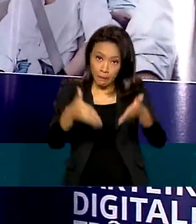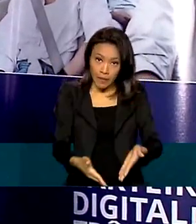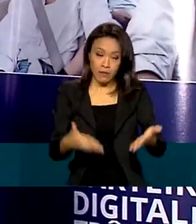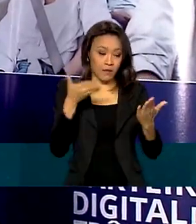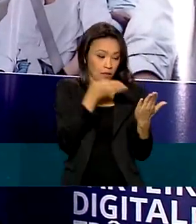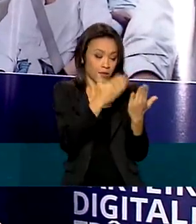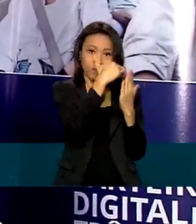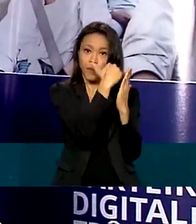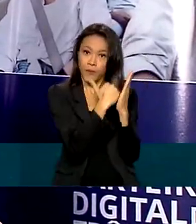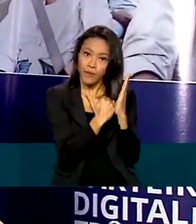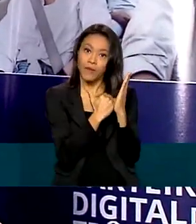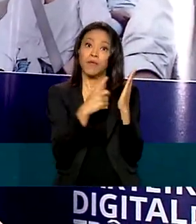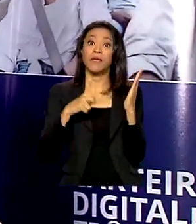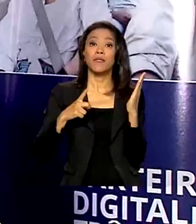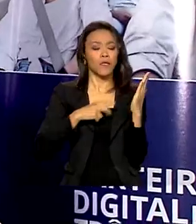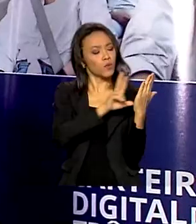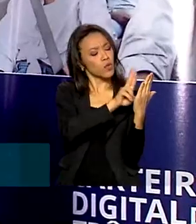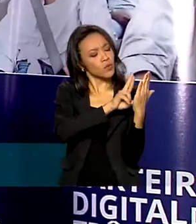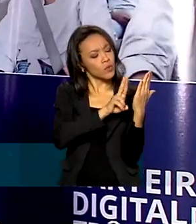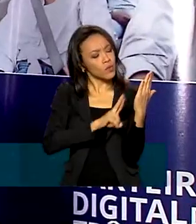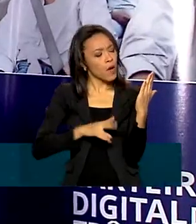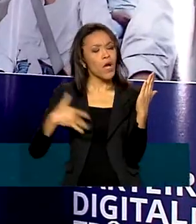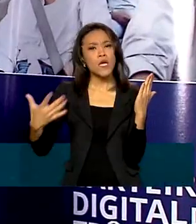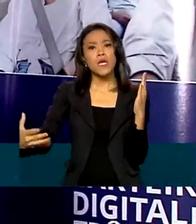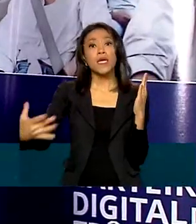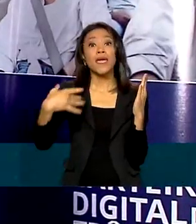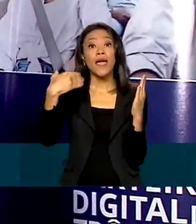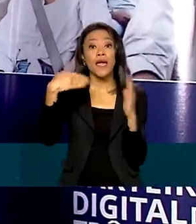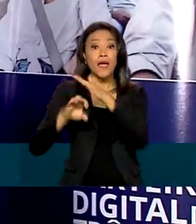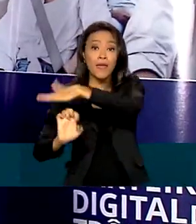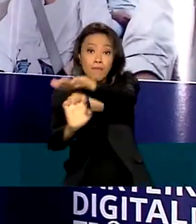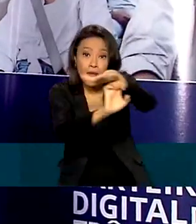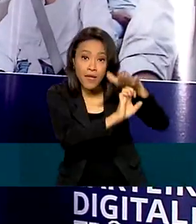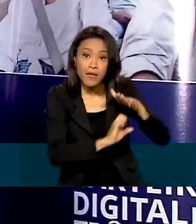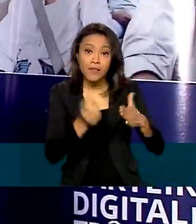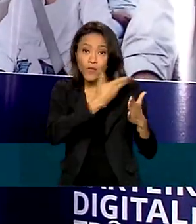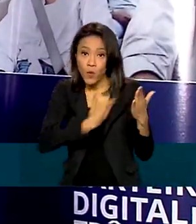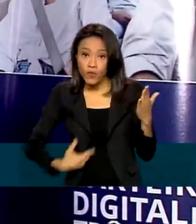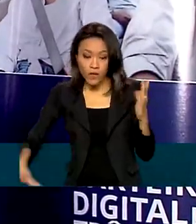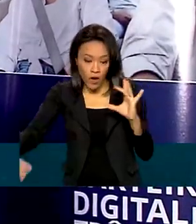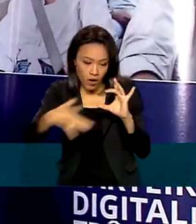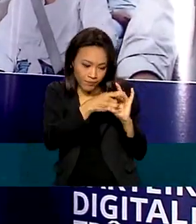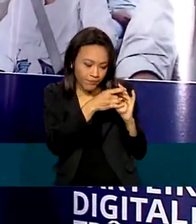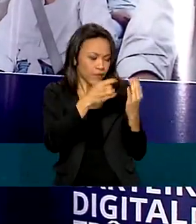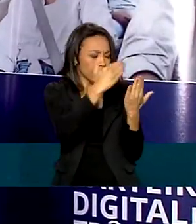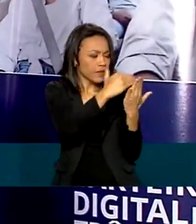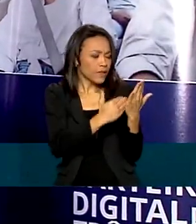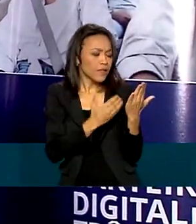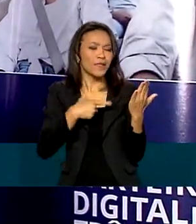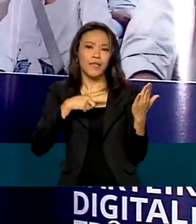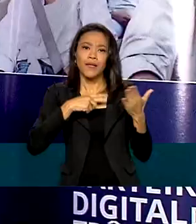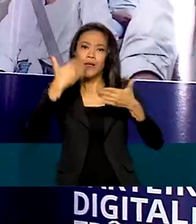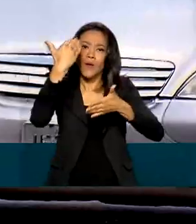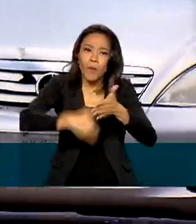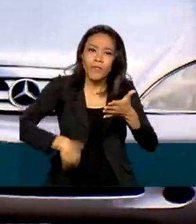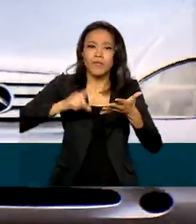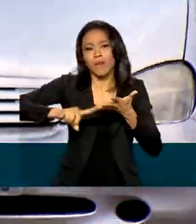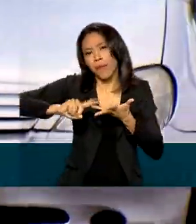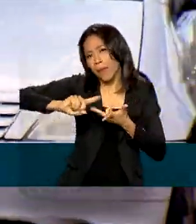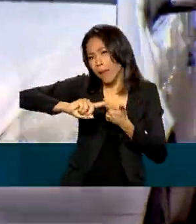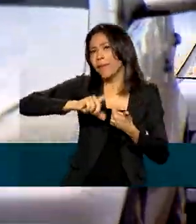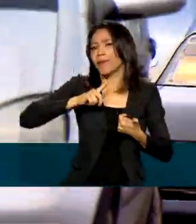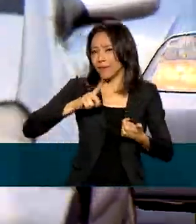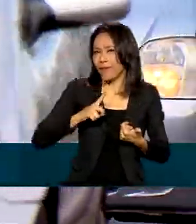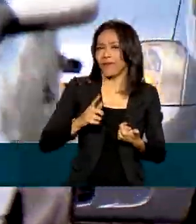daí, ele tem acesso à lista de empresas, entidades públicas e privadas que estão oferecendo algum tipo de benefício para esse cidadão. A